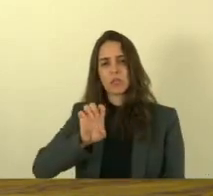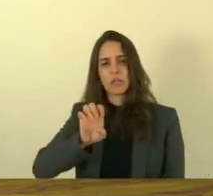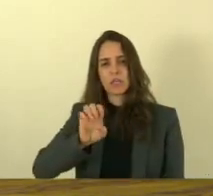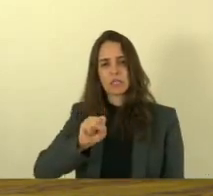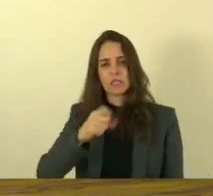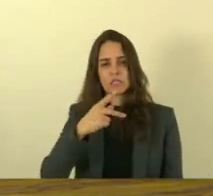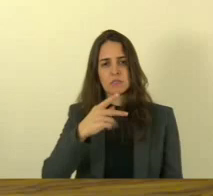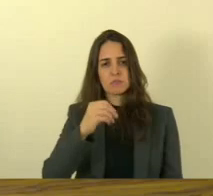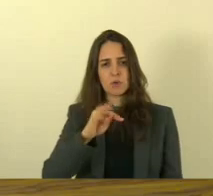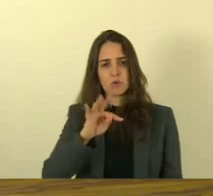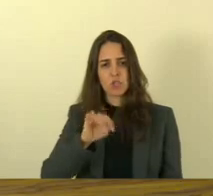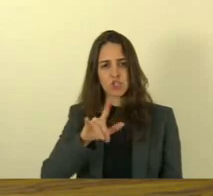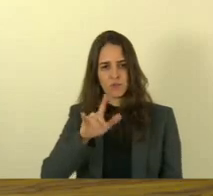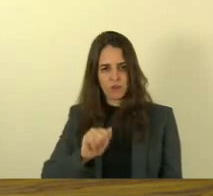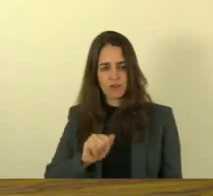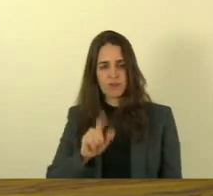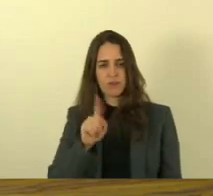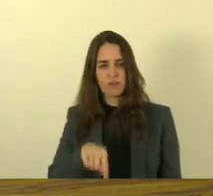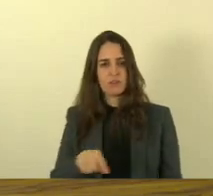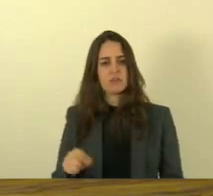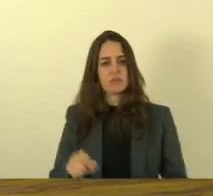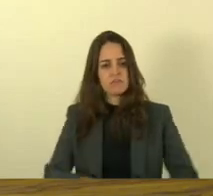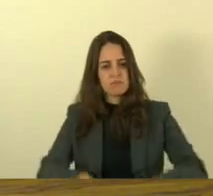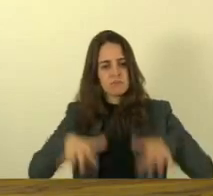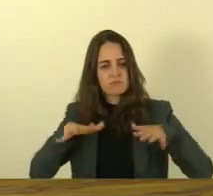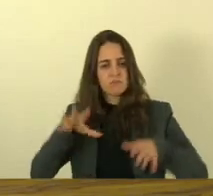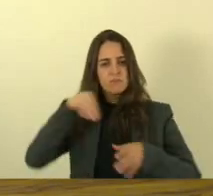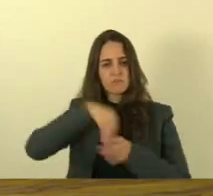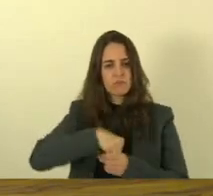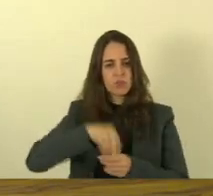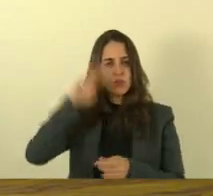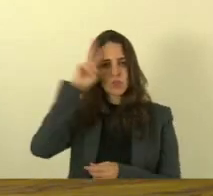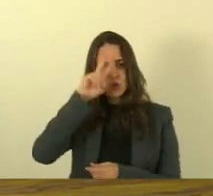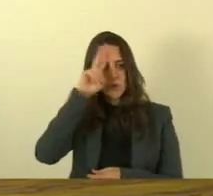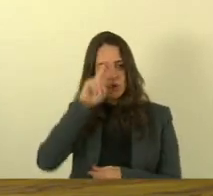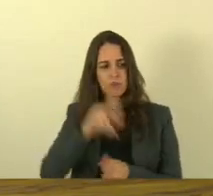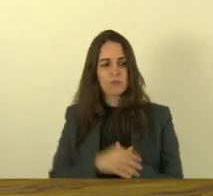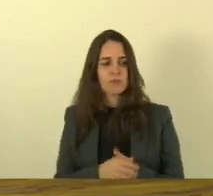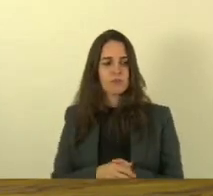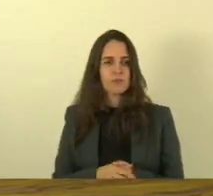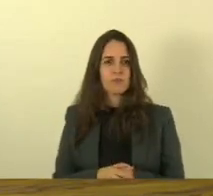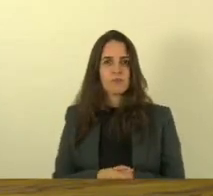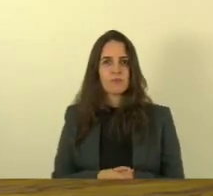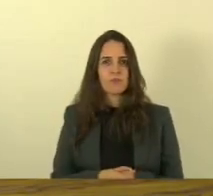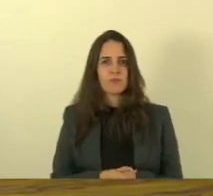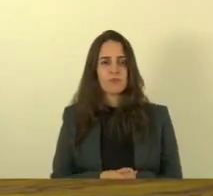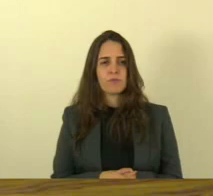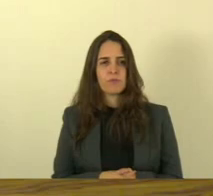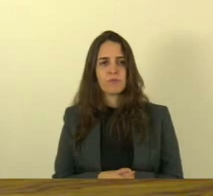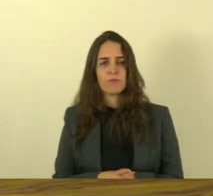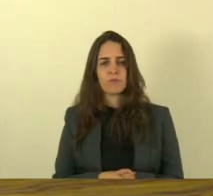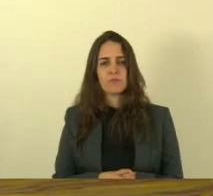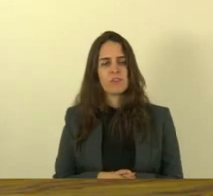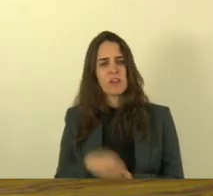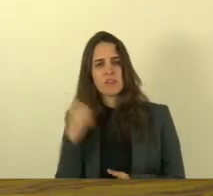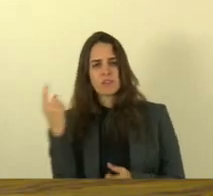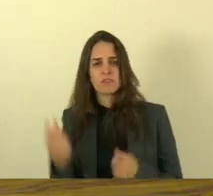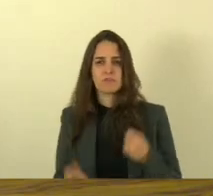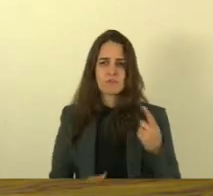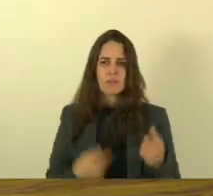um patrimônio incorporado a nossa história que vira e mexe